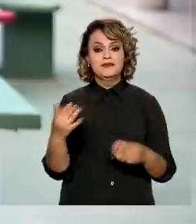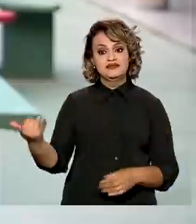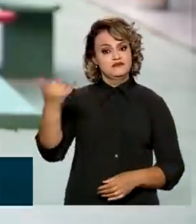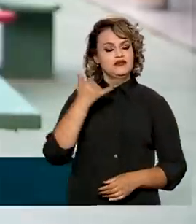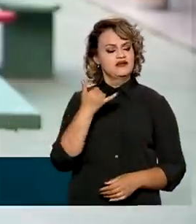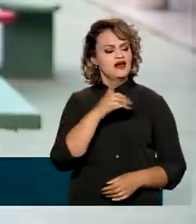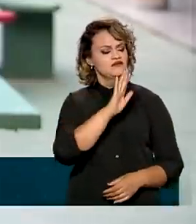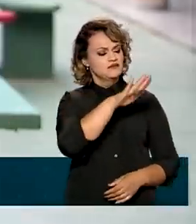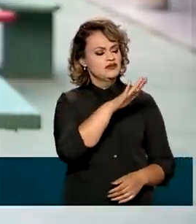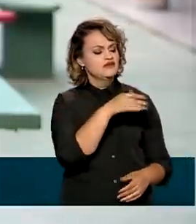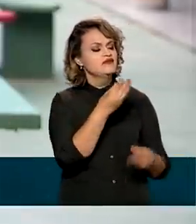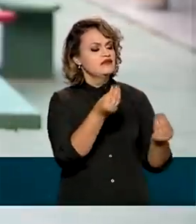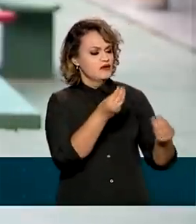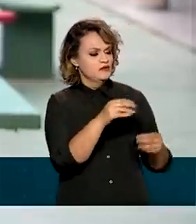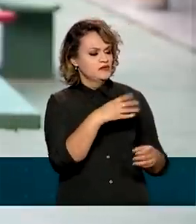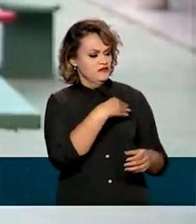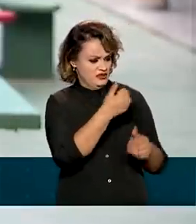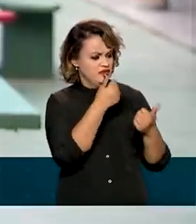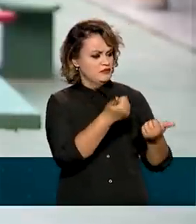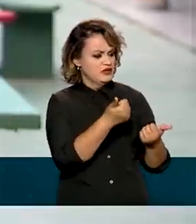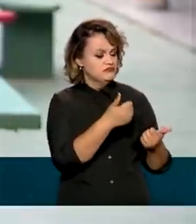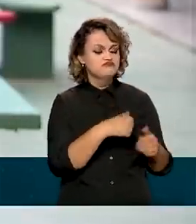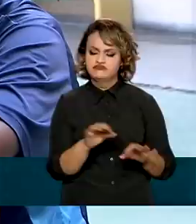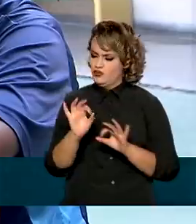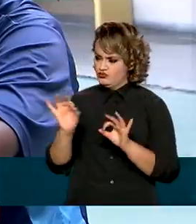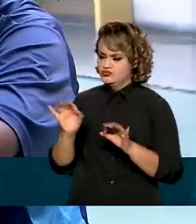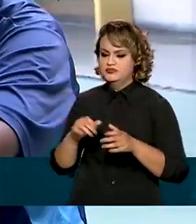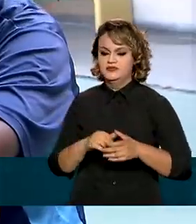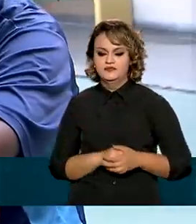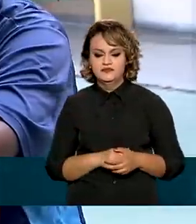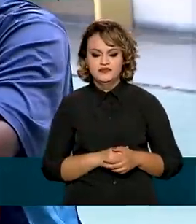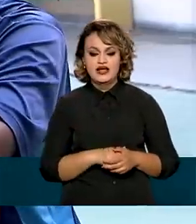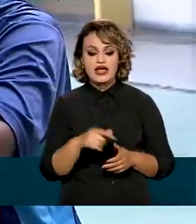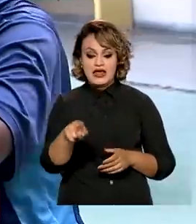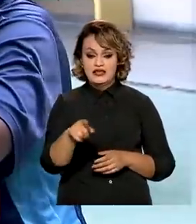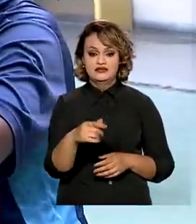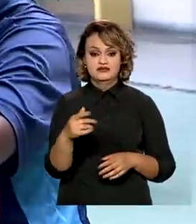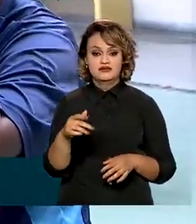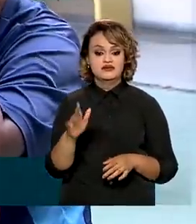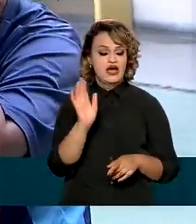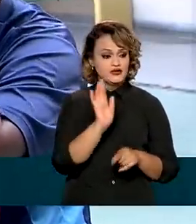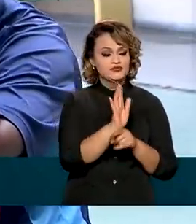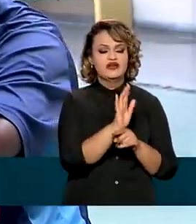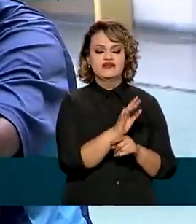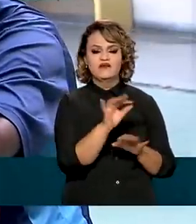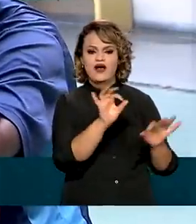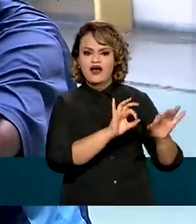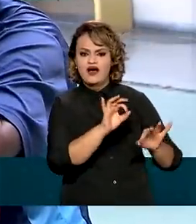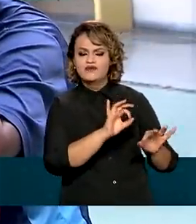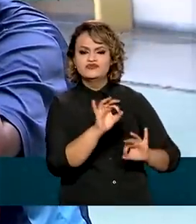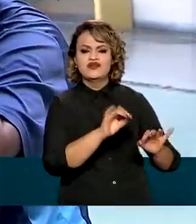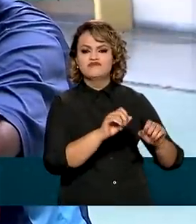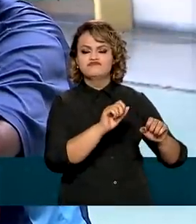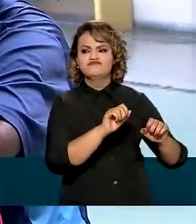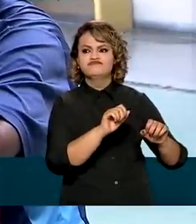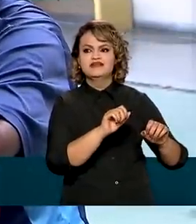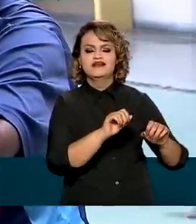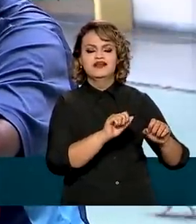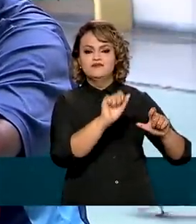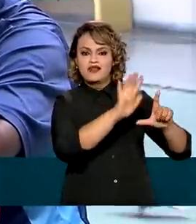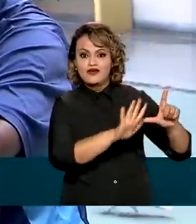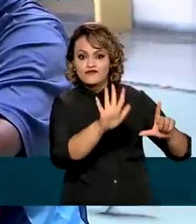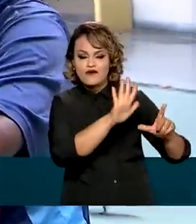o acompanhamento aí da sua filha, falava, está ótimo. Eles ofereceram ajuda para mexer na plataforma, em relação aos